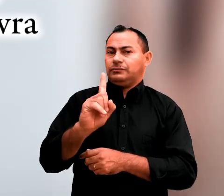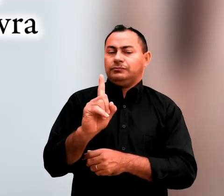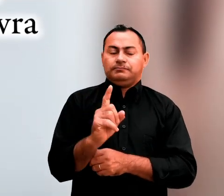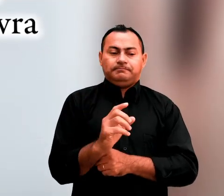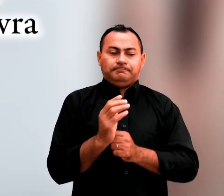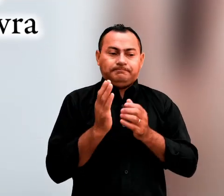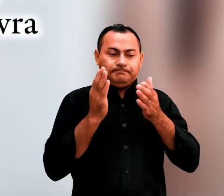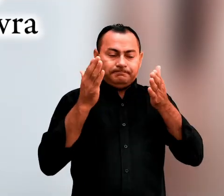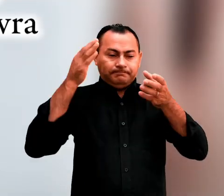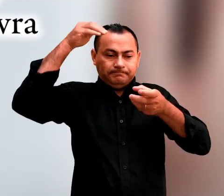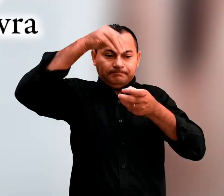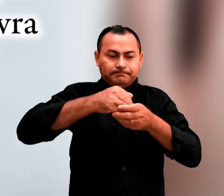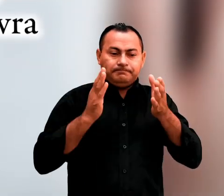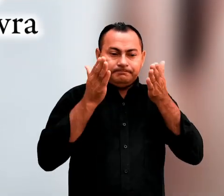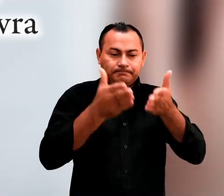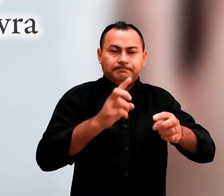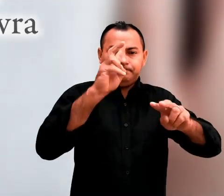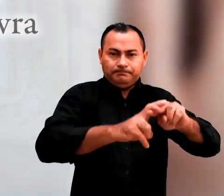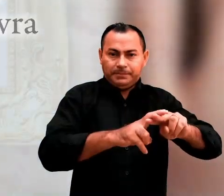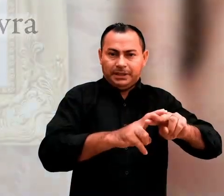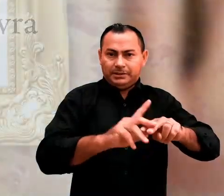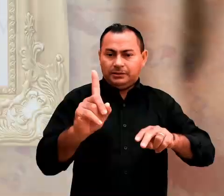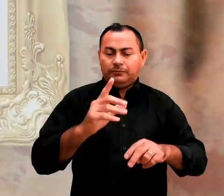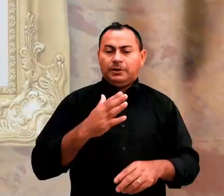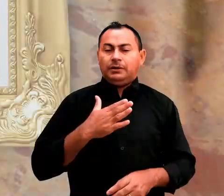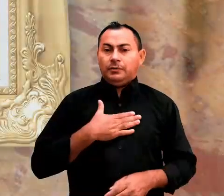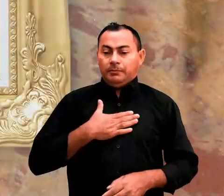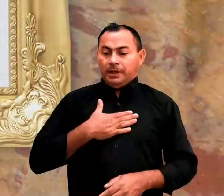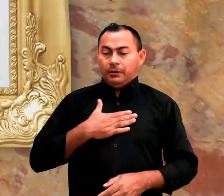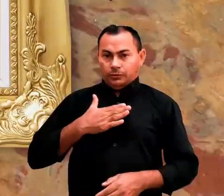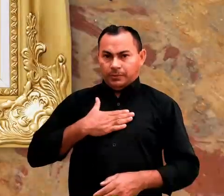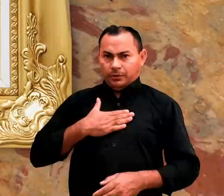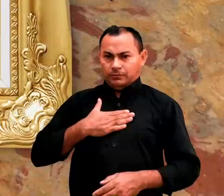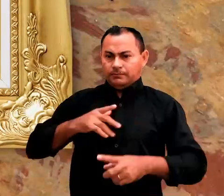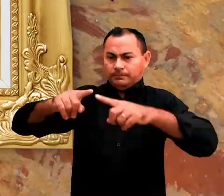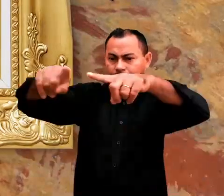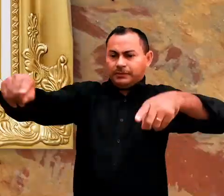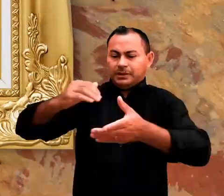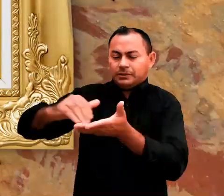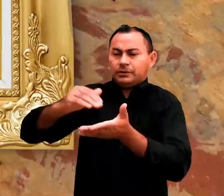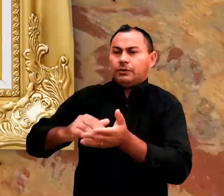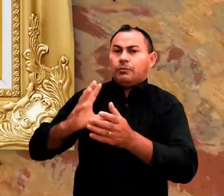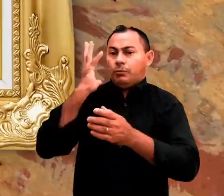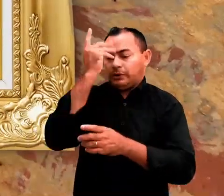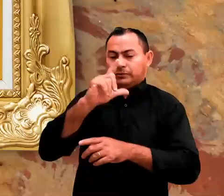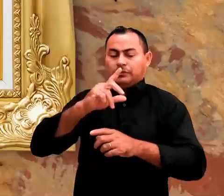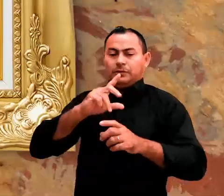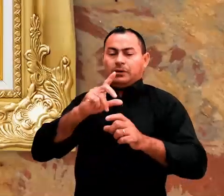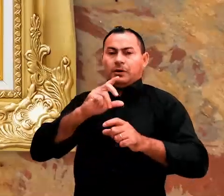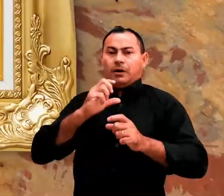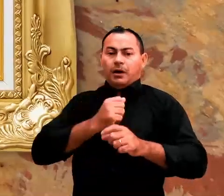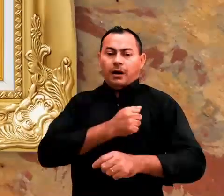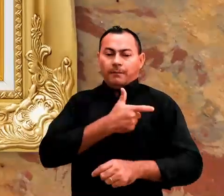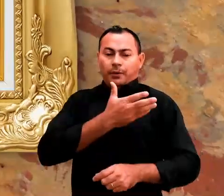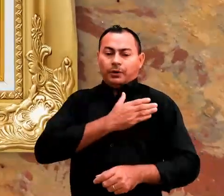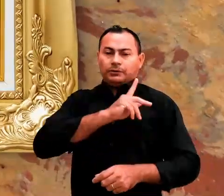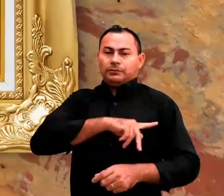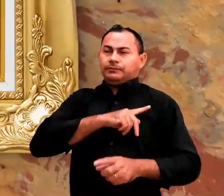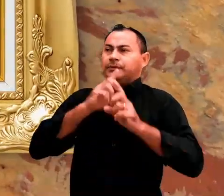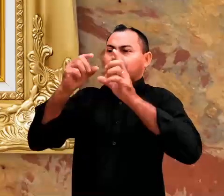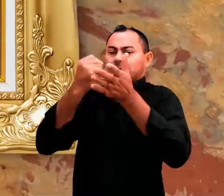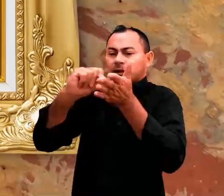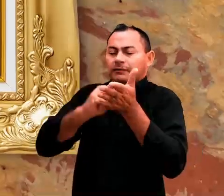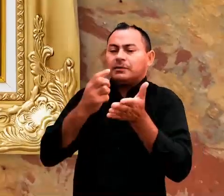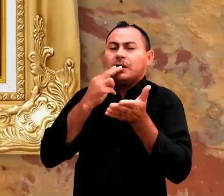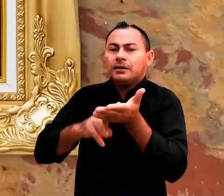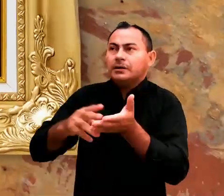presa. No meu escritório tem um quadro muito bonito do apóstolo Paulo na prisão, escrevendo suas epístolas